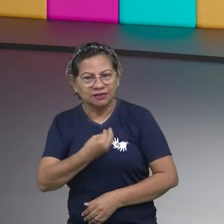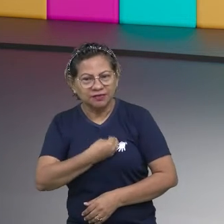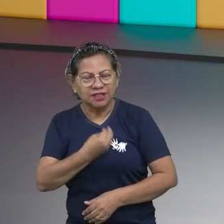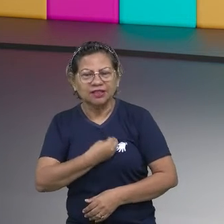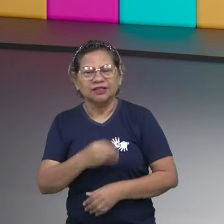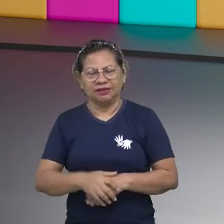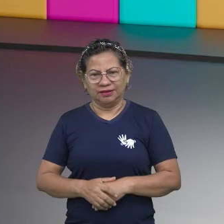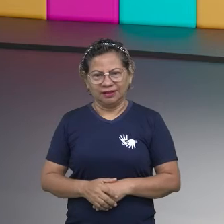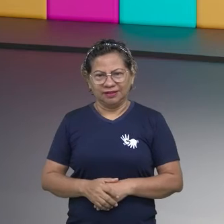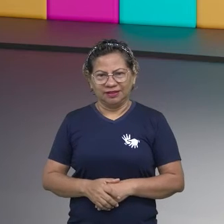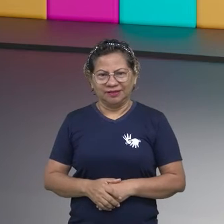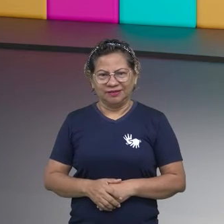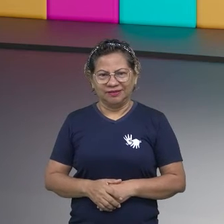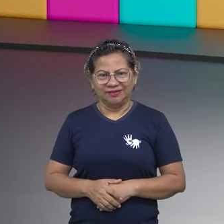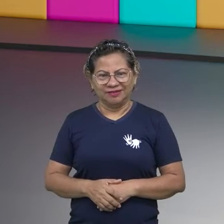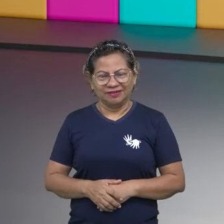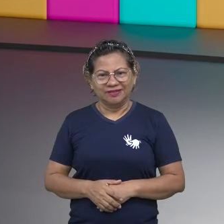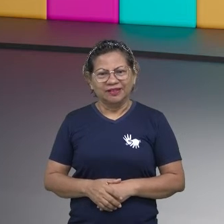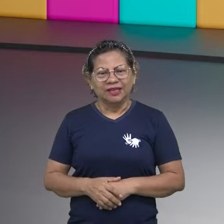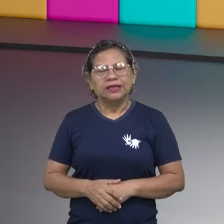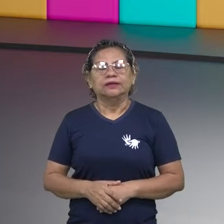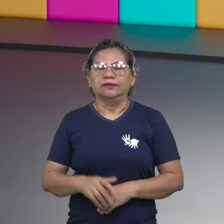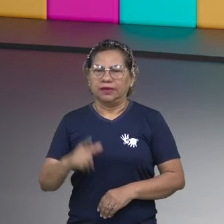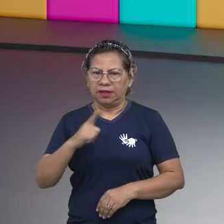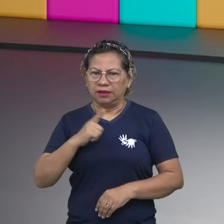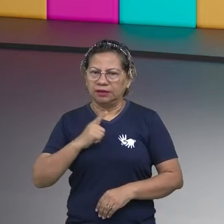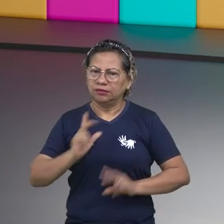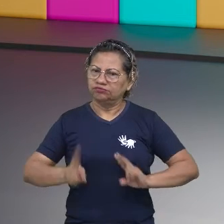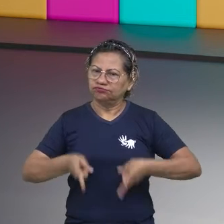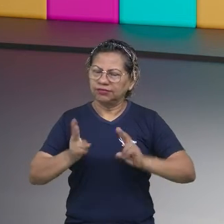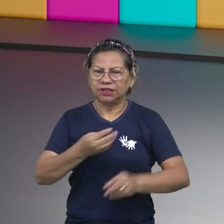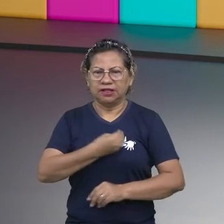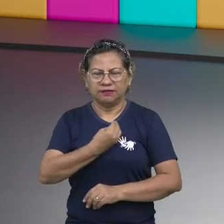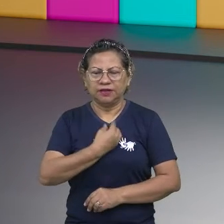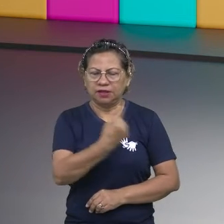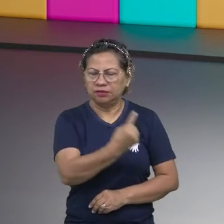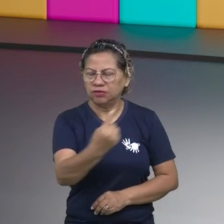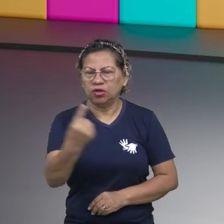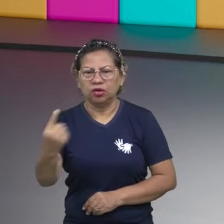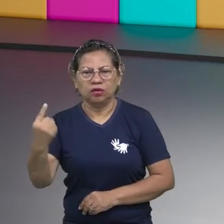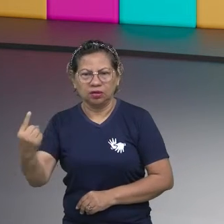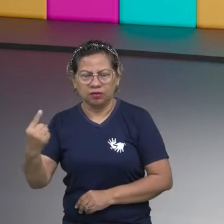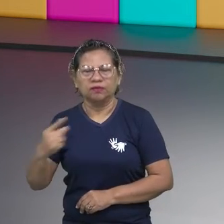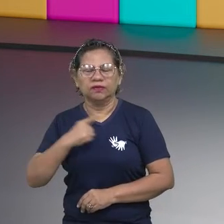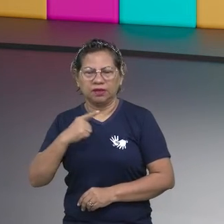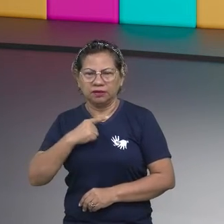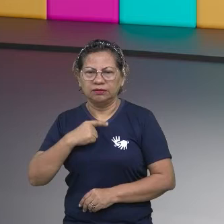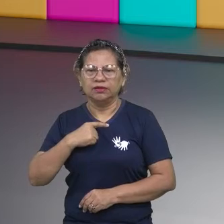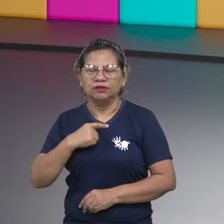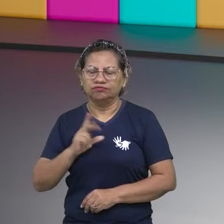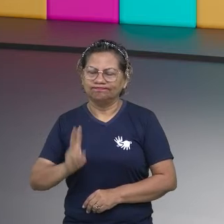desse obstáculo que vão aparecer na vida de vocês. Vão aparecer em qualquer um. Qualquer projeto de vida vai ter o obstáculo. Mas nós podemos fazer o quê?